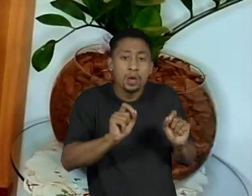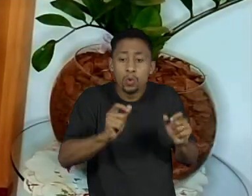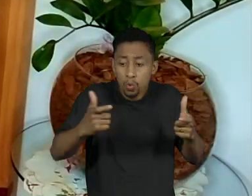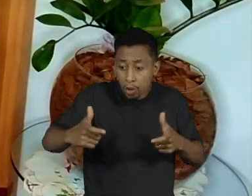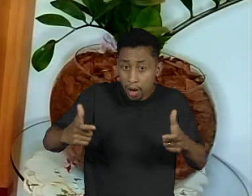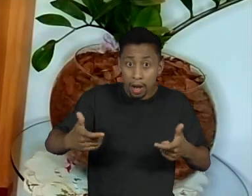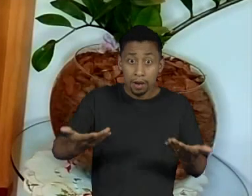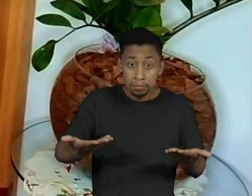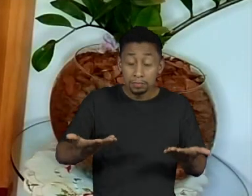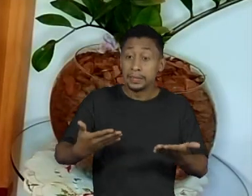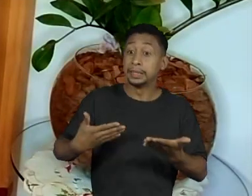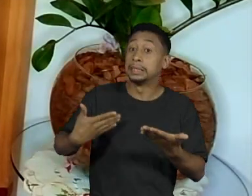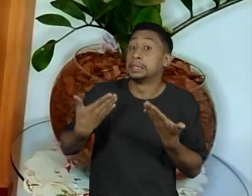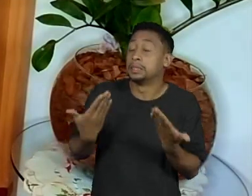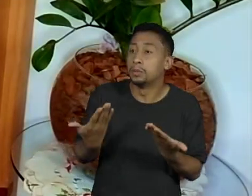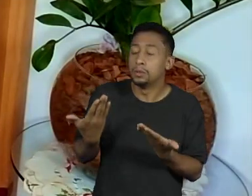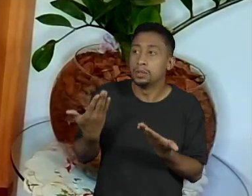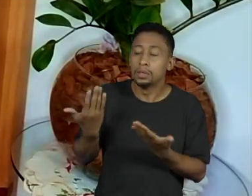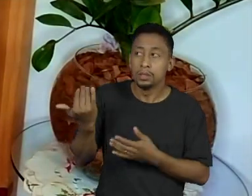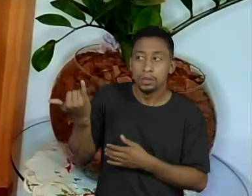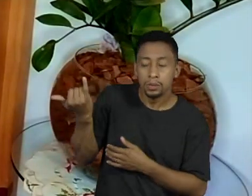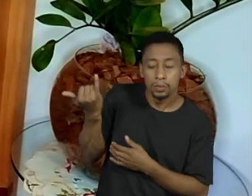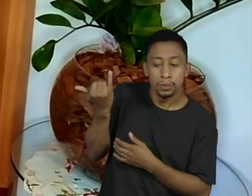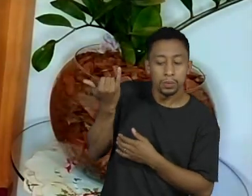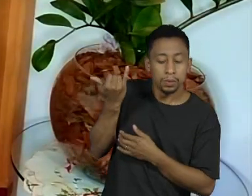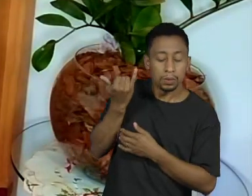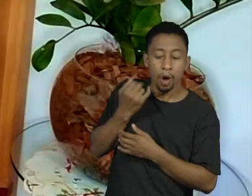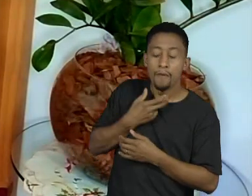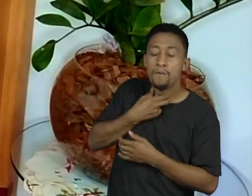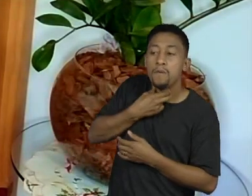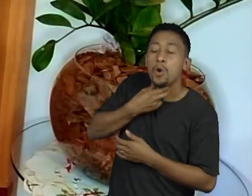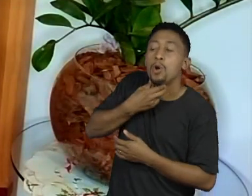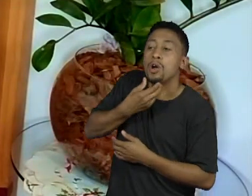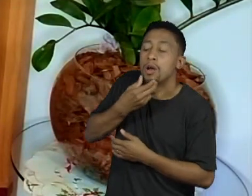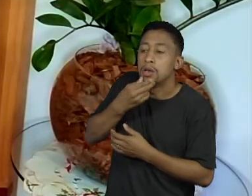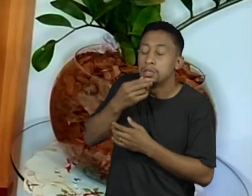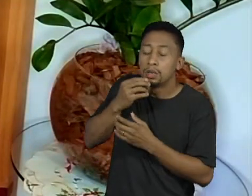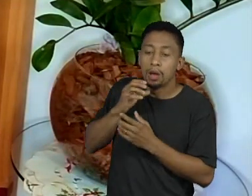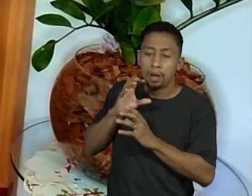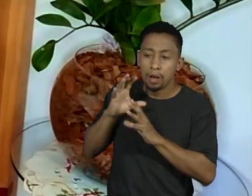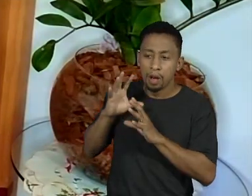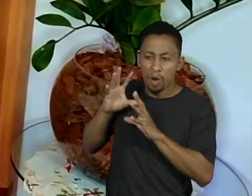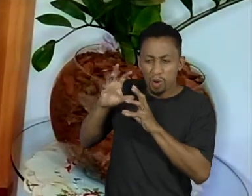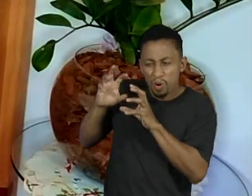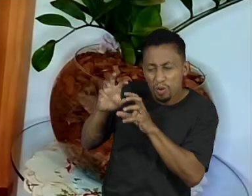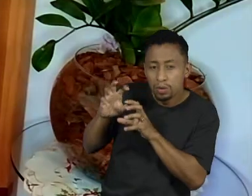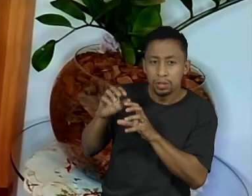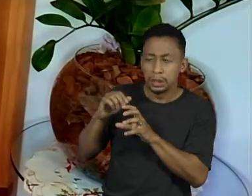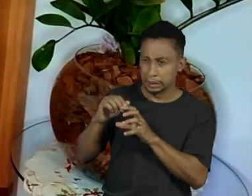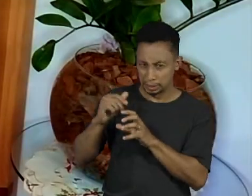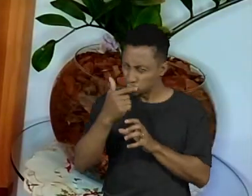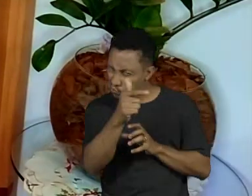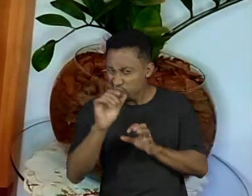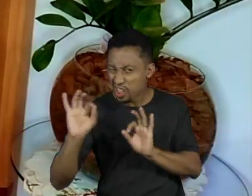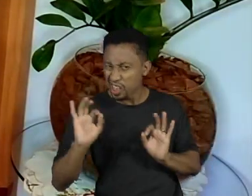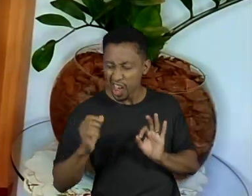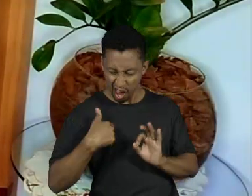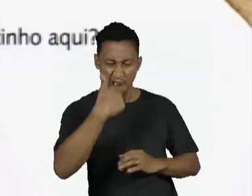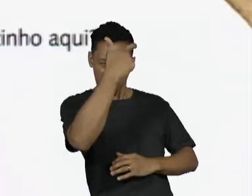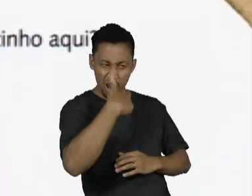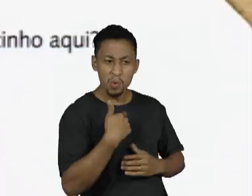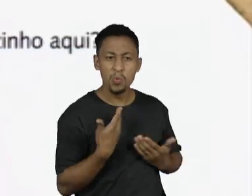Foi então que ele ouviu uma voz bem redonda e rouca. Como não tem ninguém? E eu, por acaso, não sou alguém?